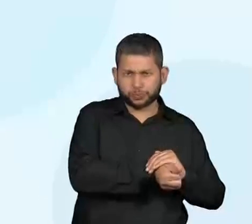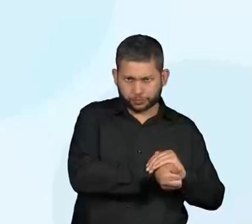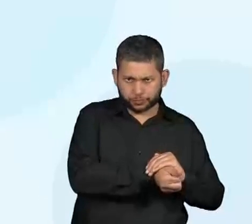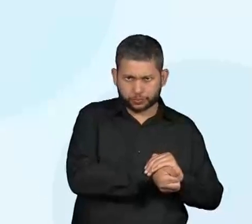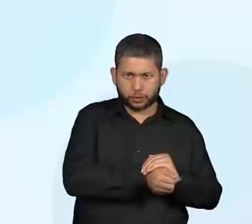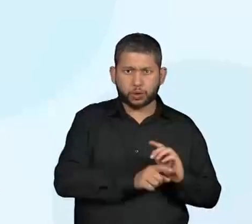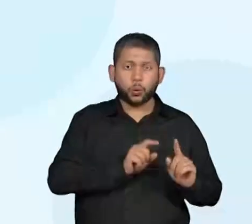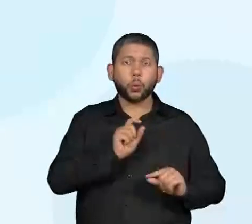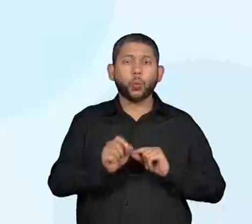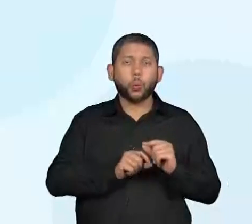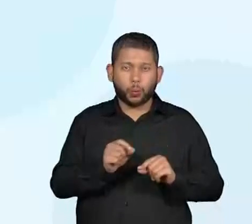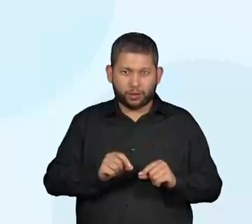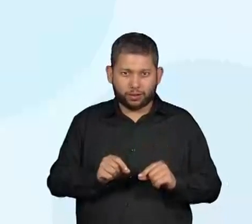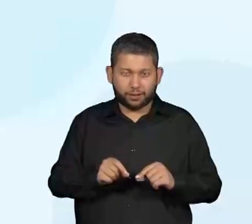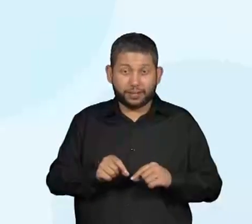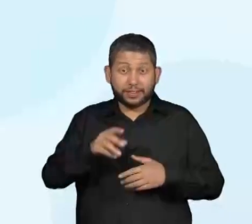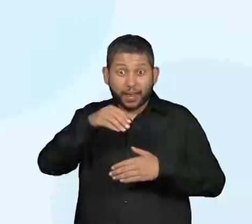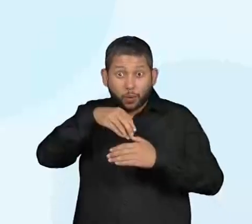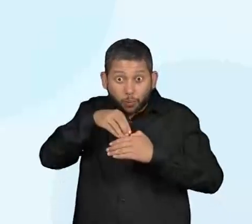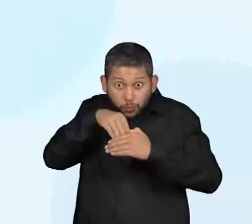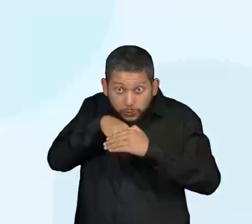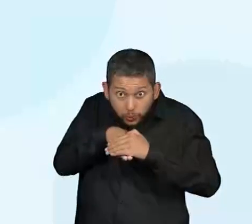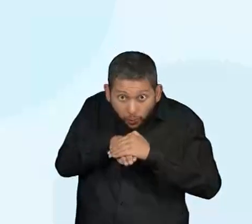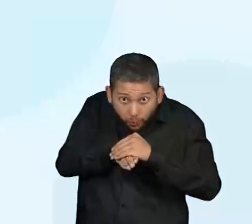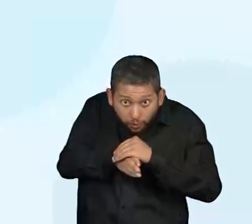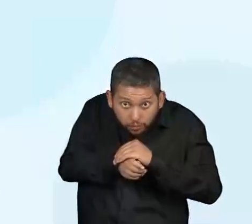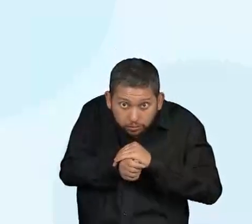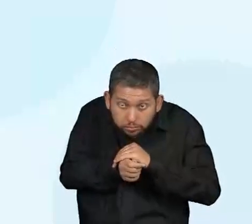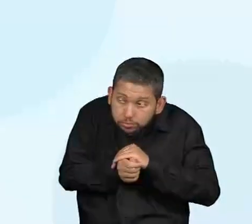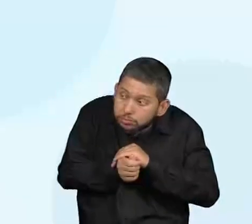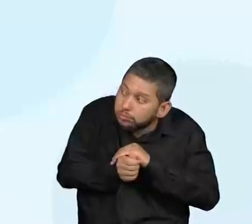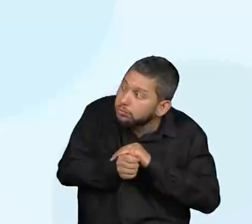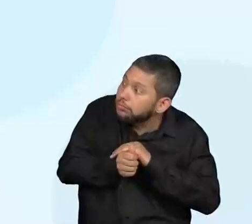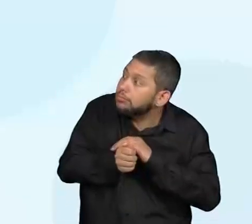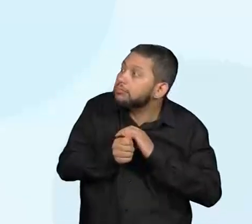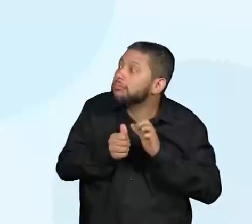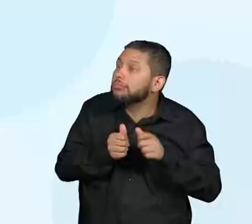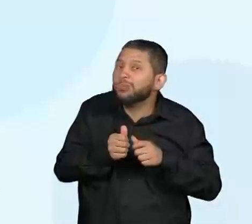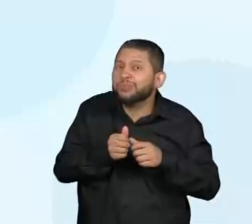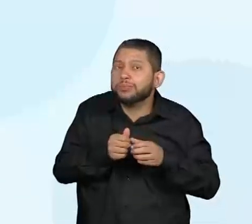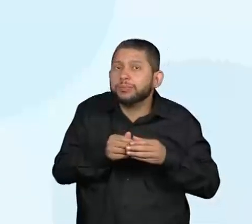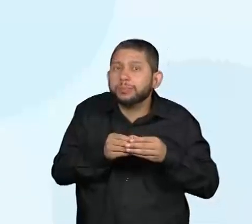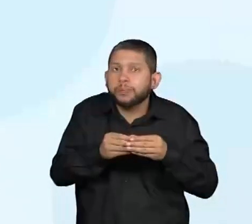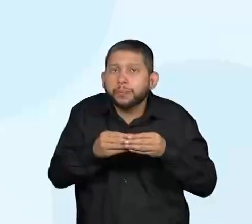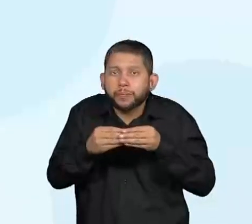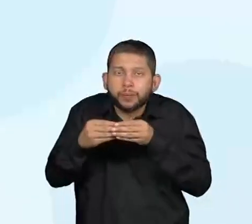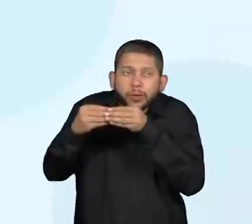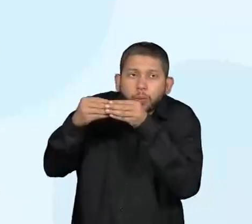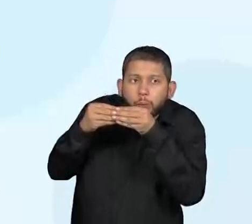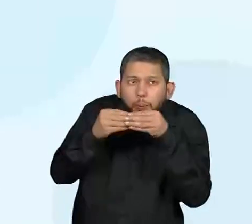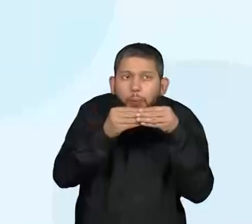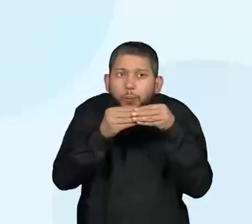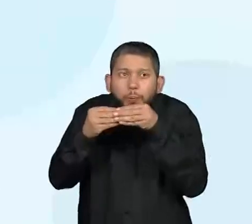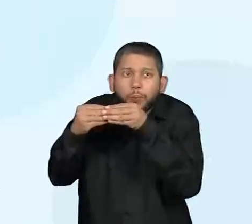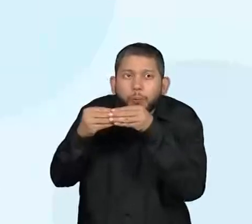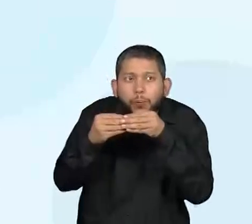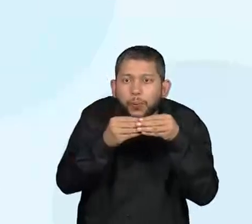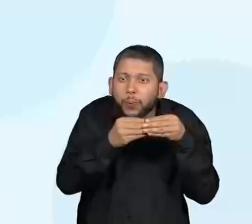O Jabuti aparece na abertura do buraco e toca. E a onça